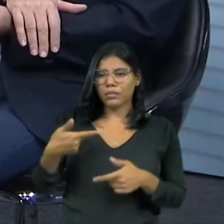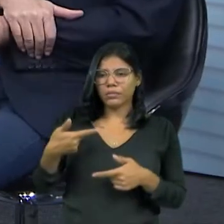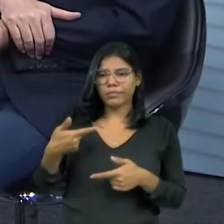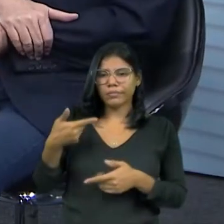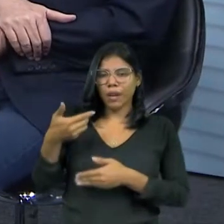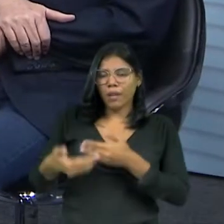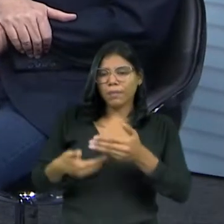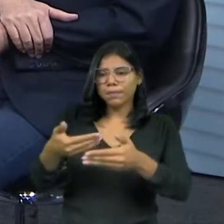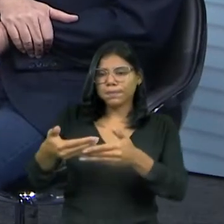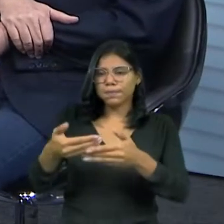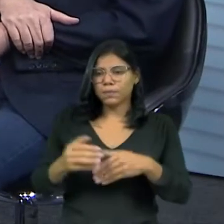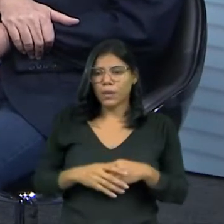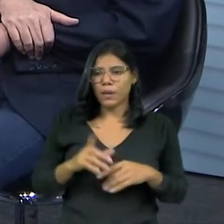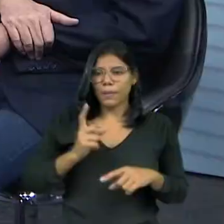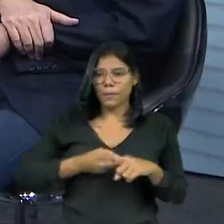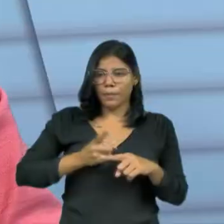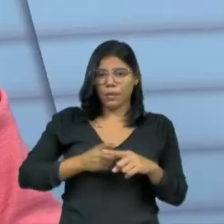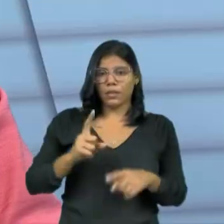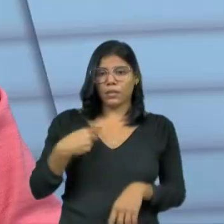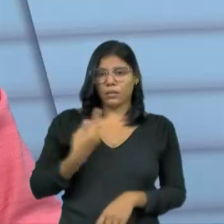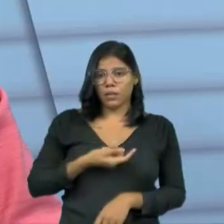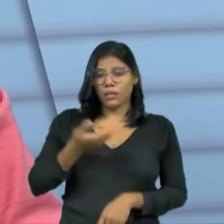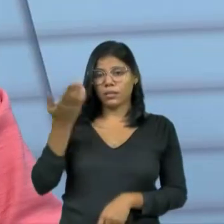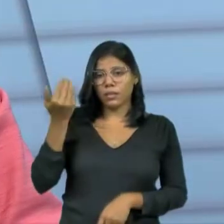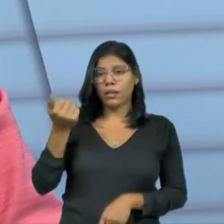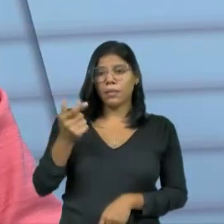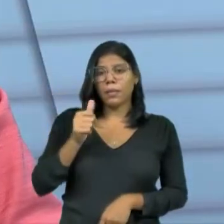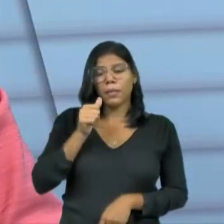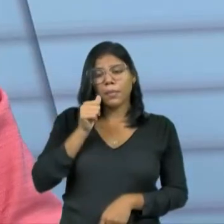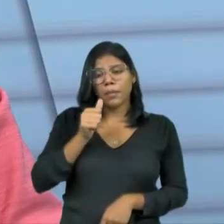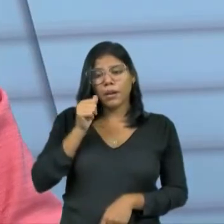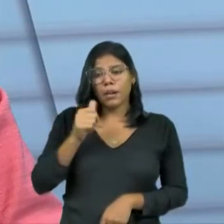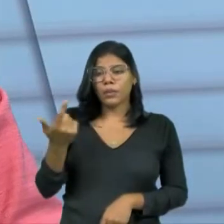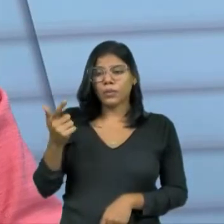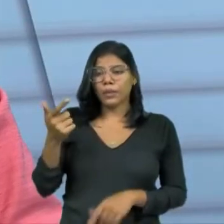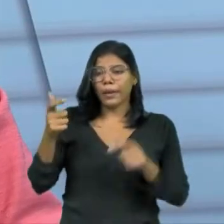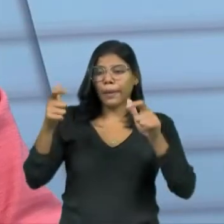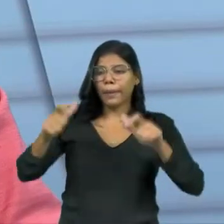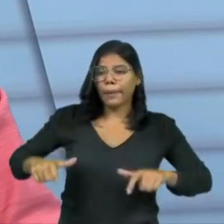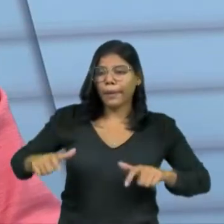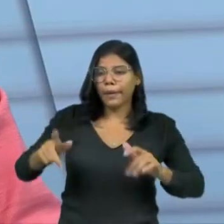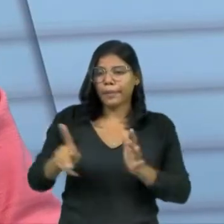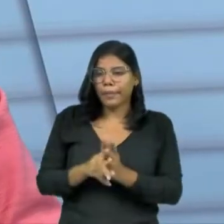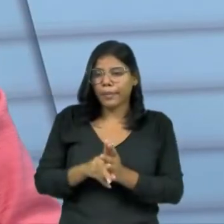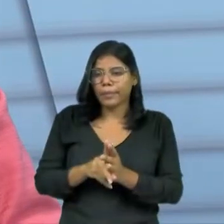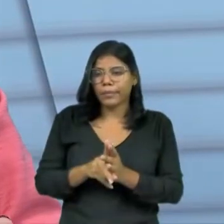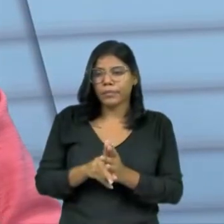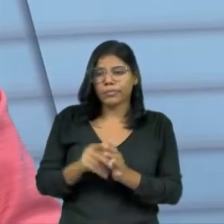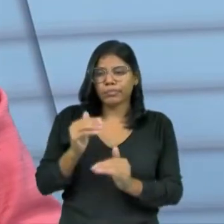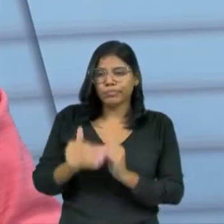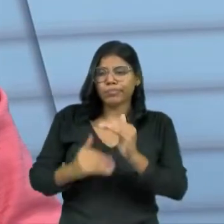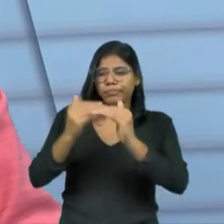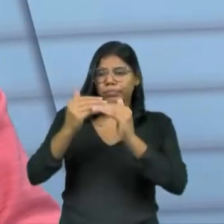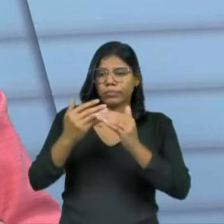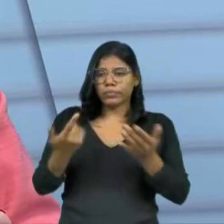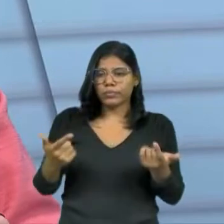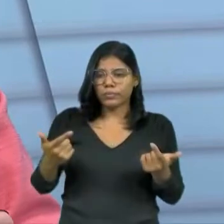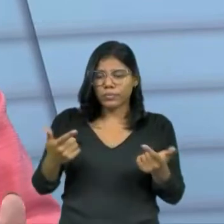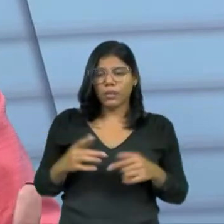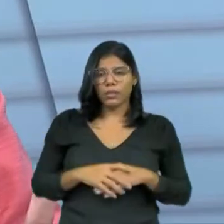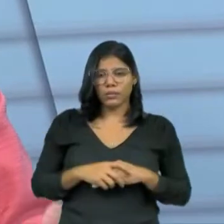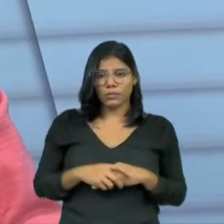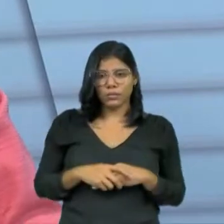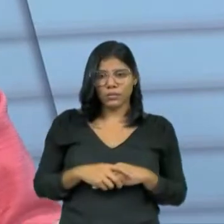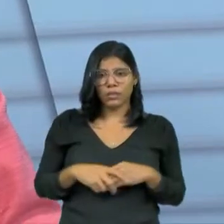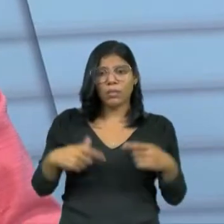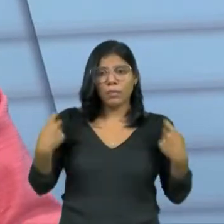existe. Porque a gente sabe que a mulher não tem espaço ainda nessa área. Na verdade, assim, a